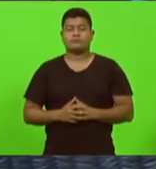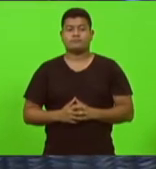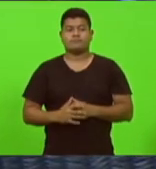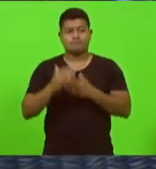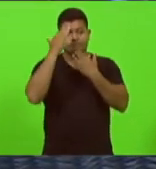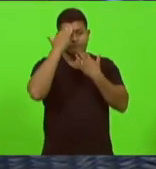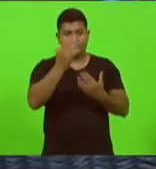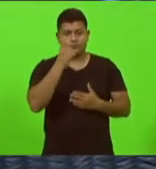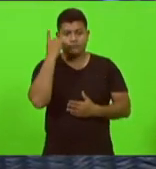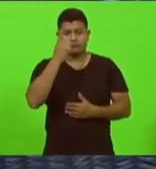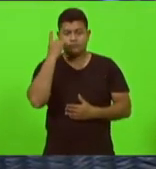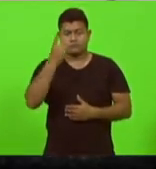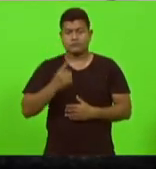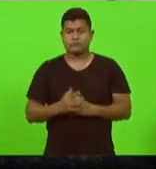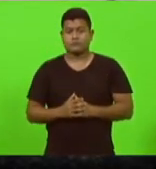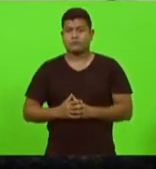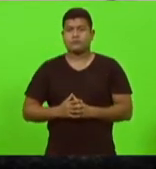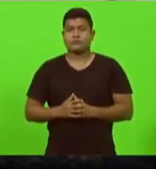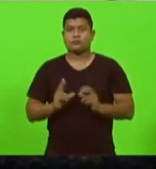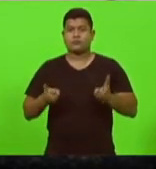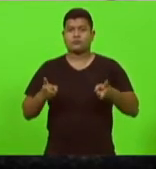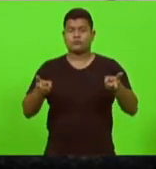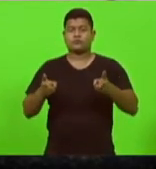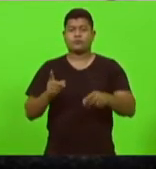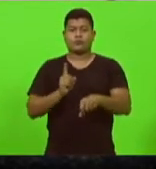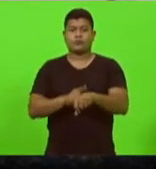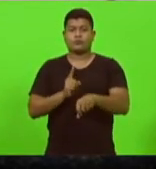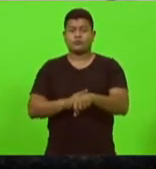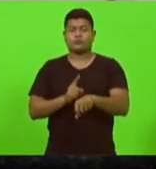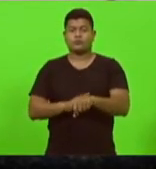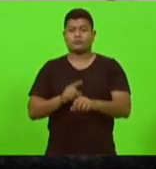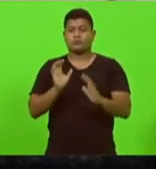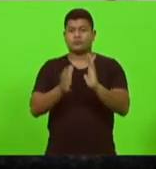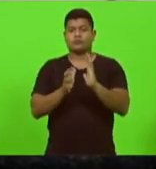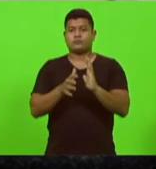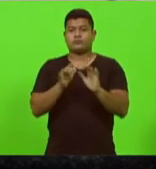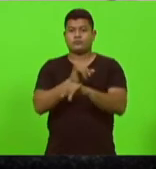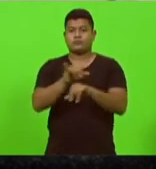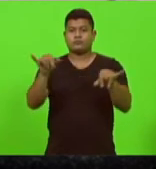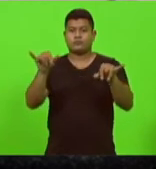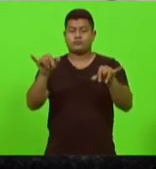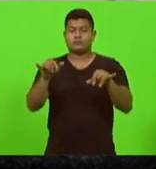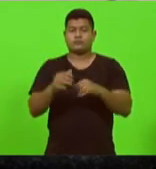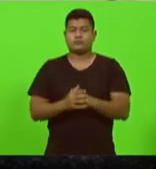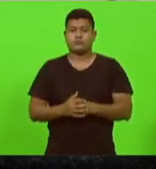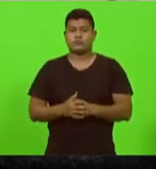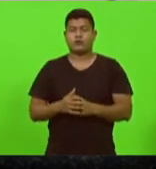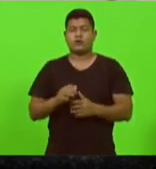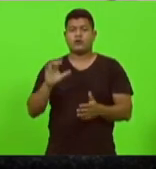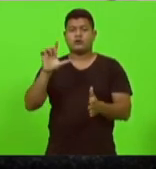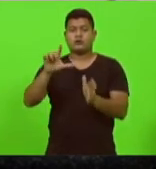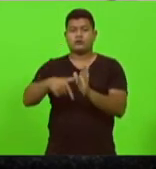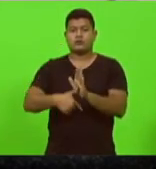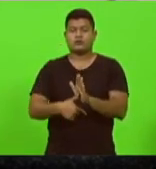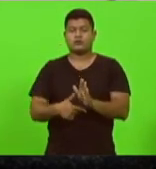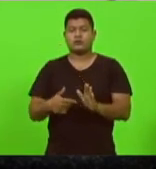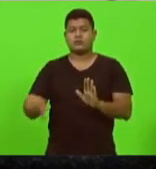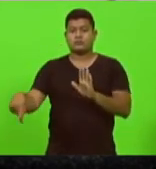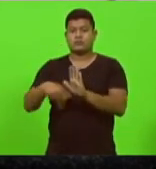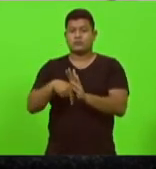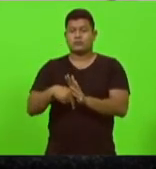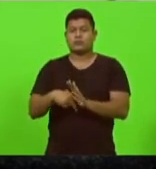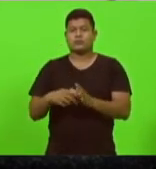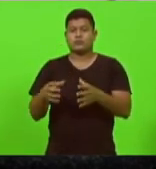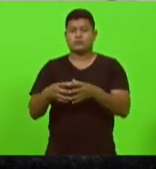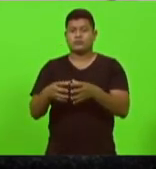Obrigado deputado ainda no horário destinado aos partidos políticos o próximo horário pertence ao bloco